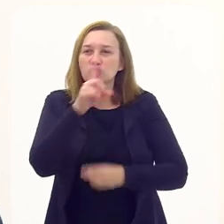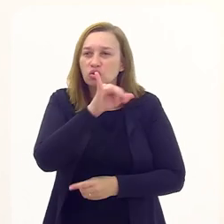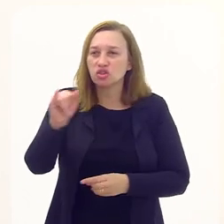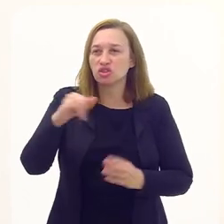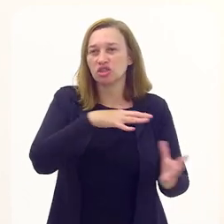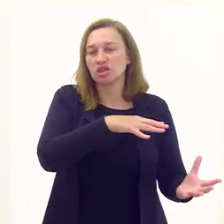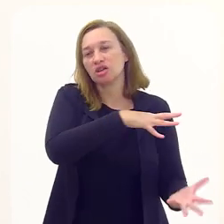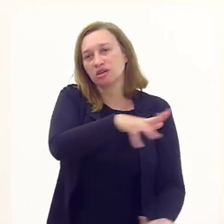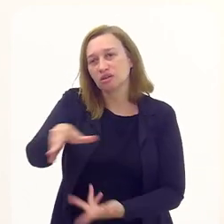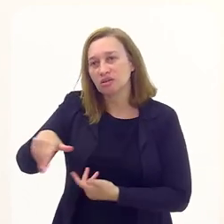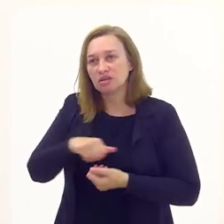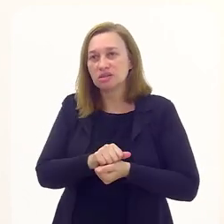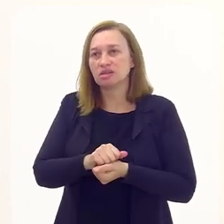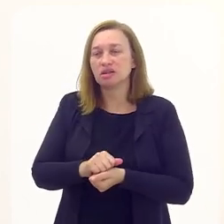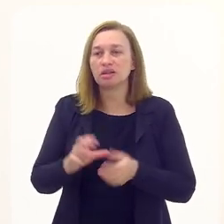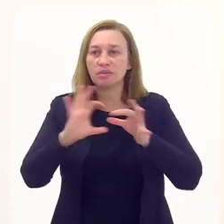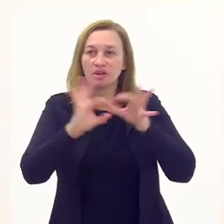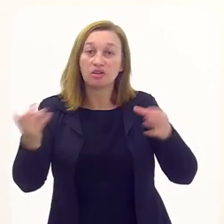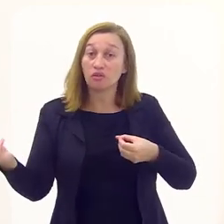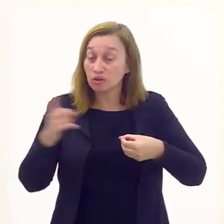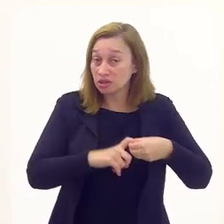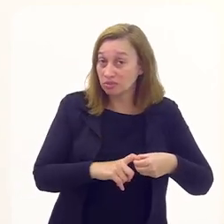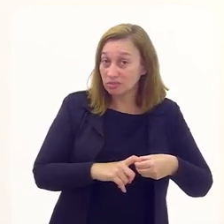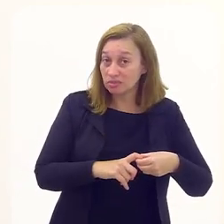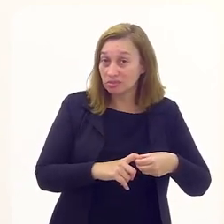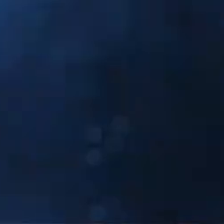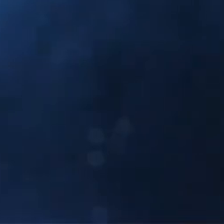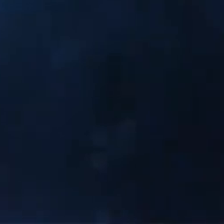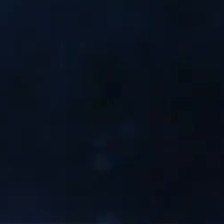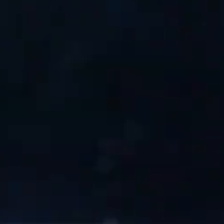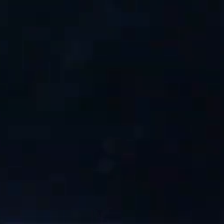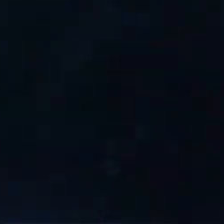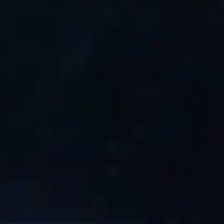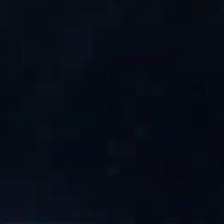Internacional da Democracia. Daqui a pouco nós voltamos.